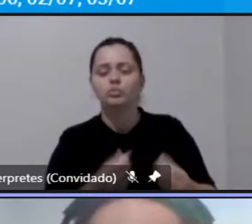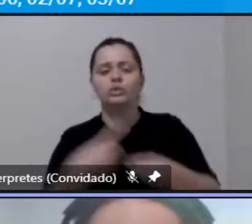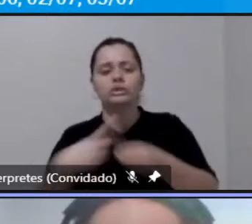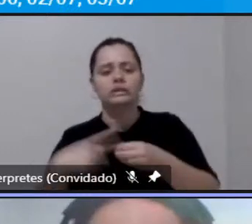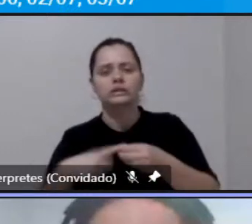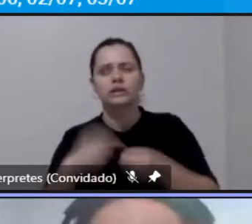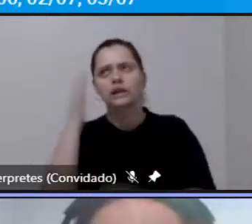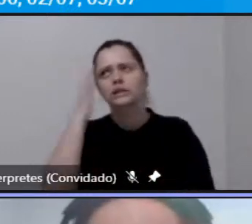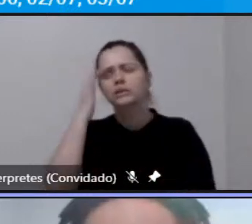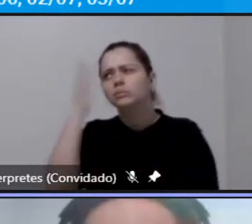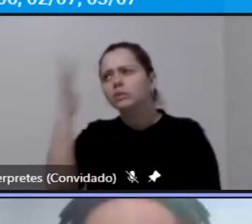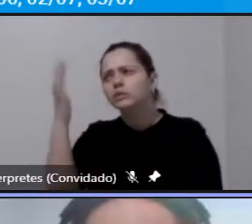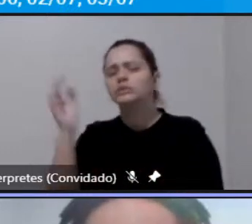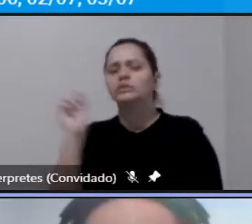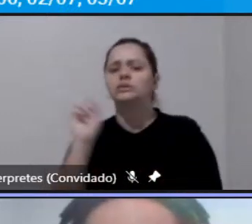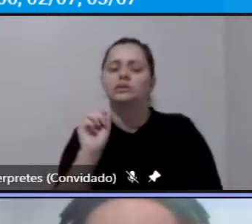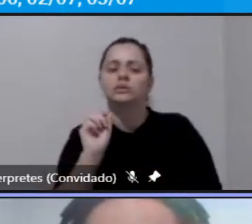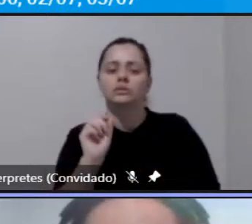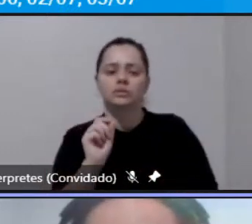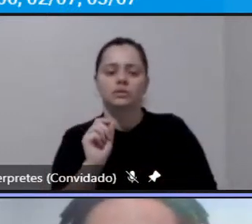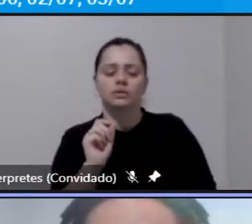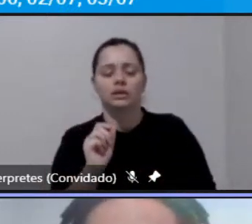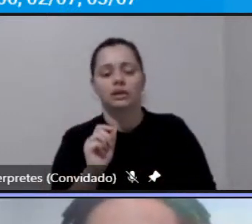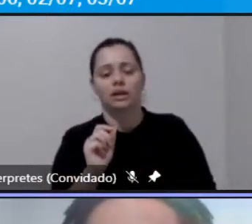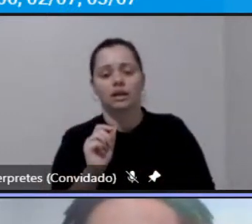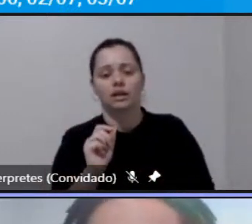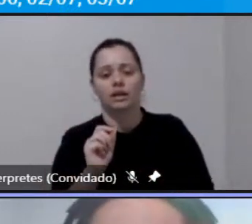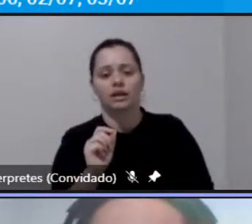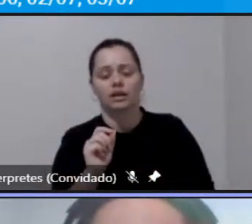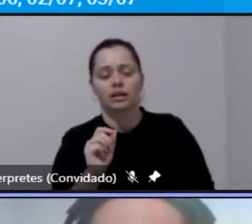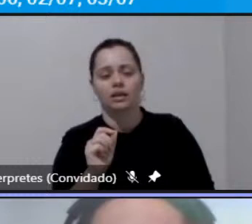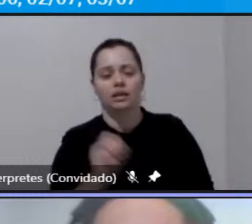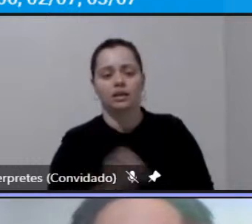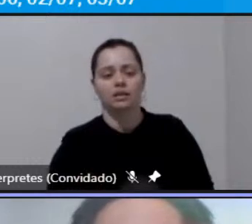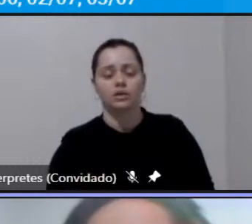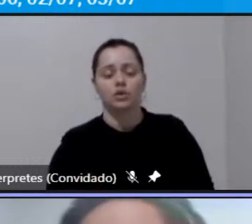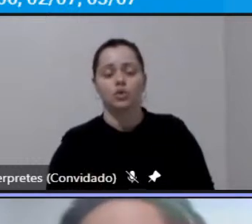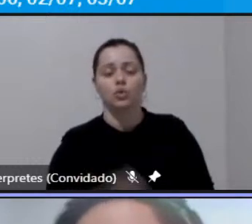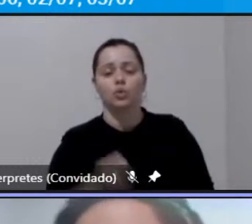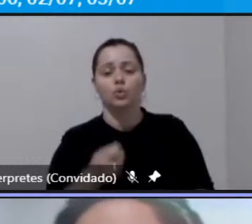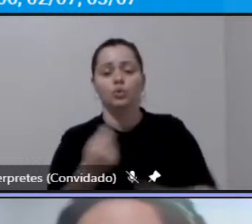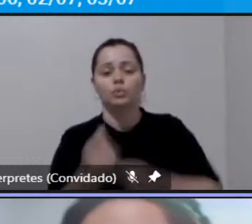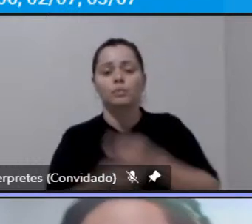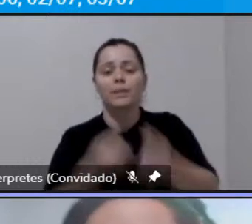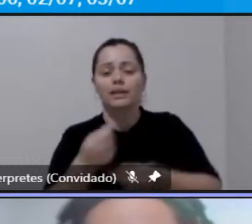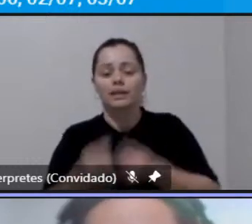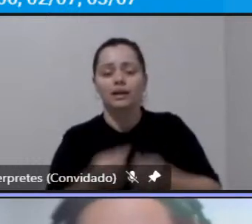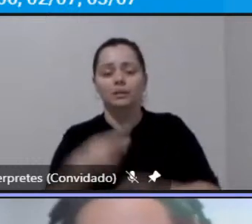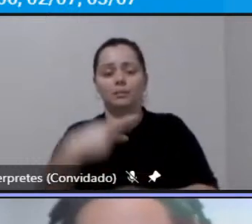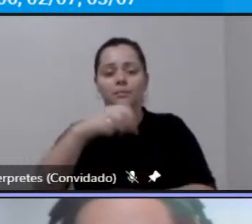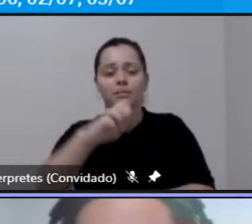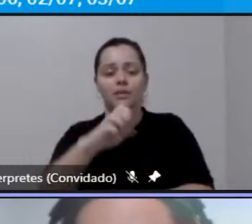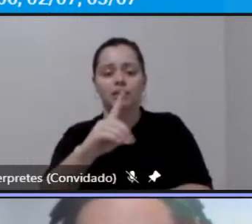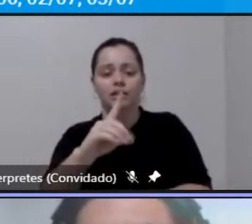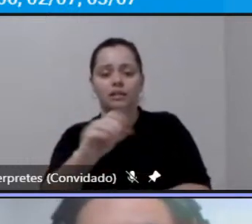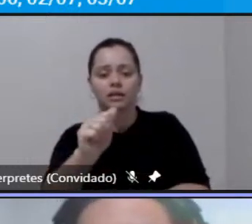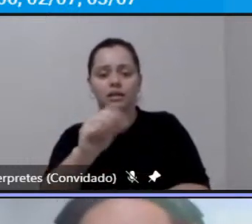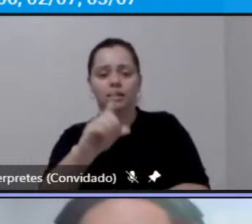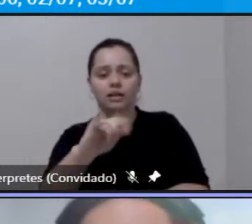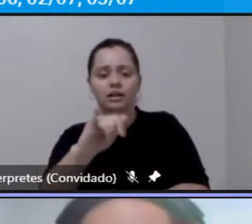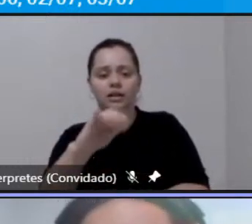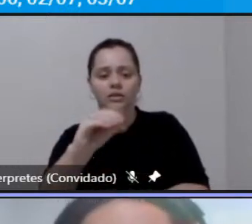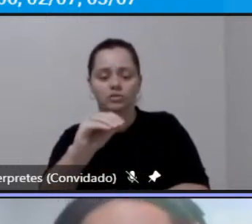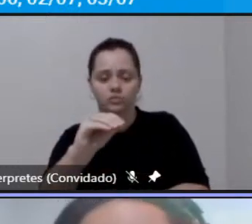uma das causas é a incidência de pedágio no eixo dutra a gente tem o pedágio em Moreira César